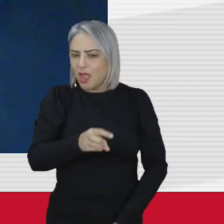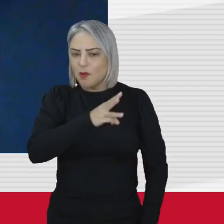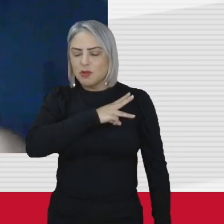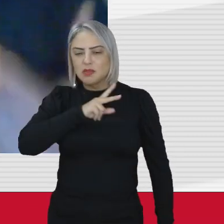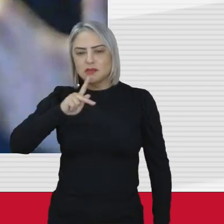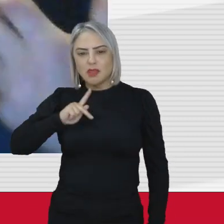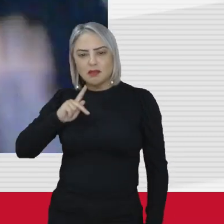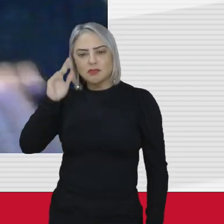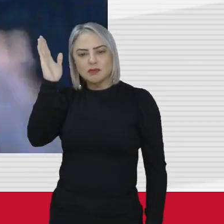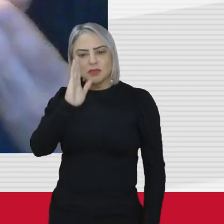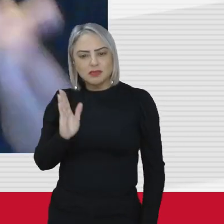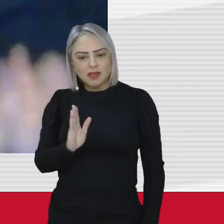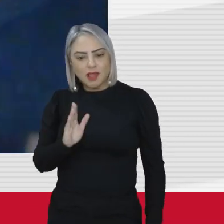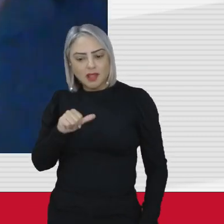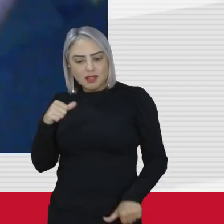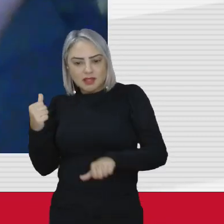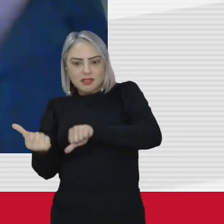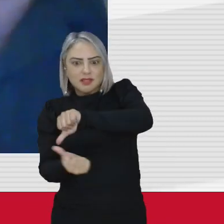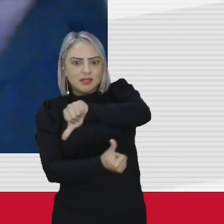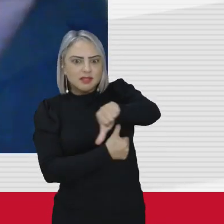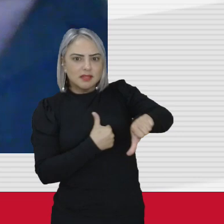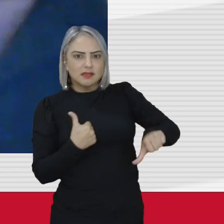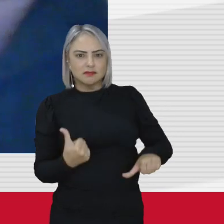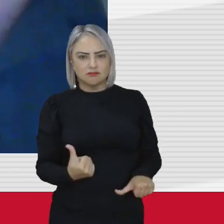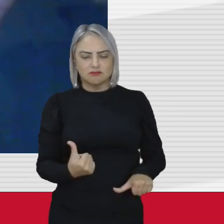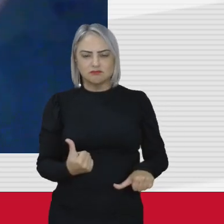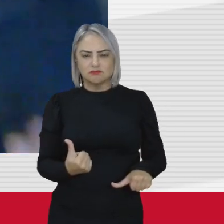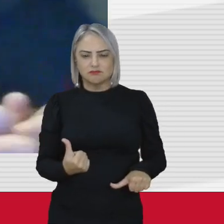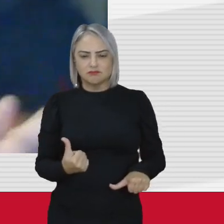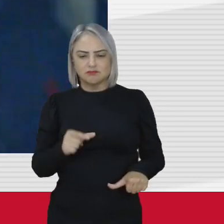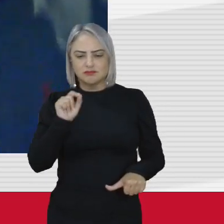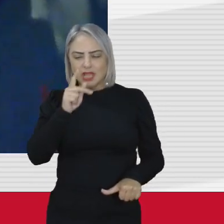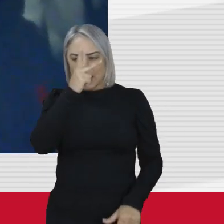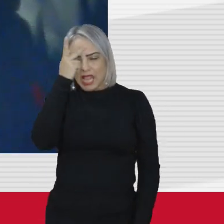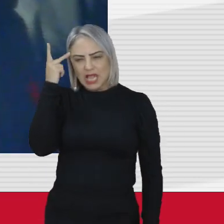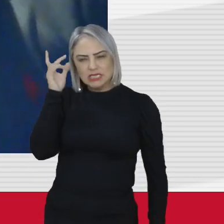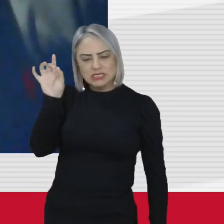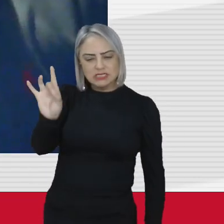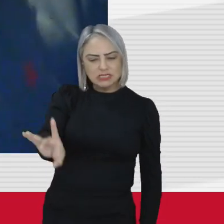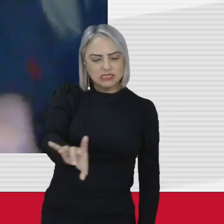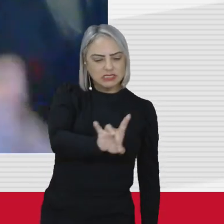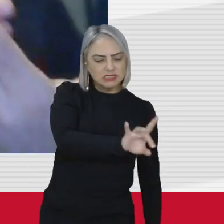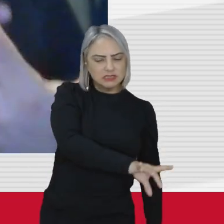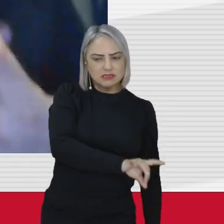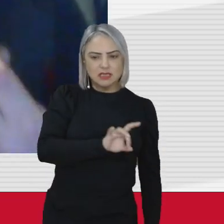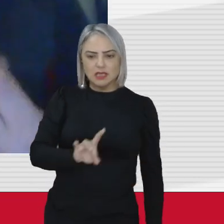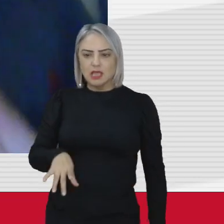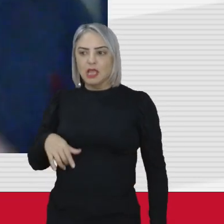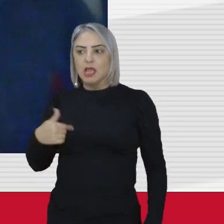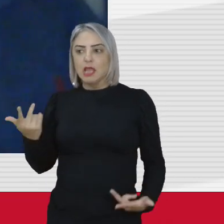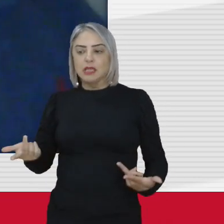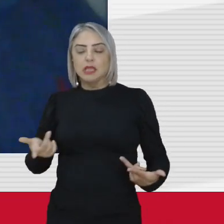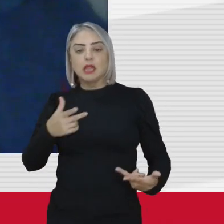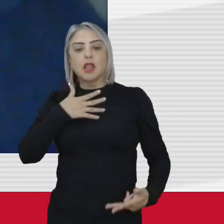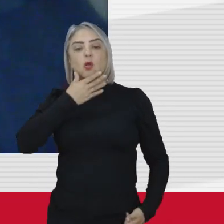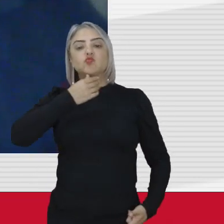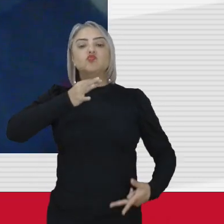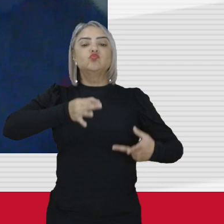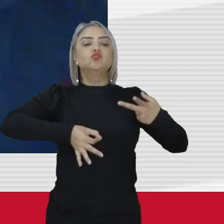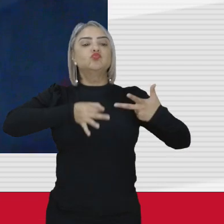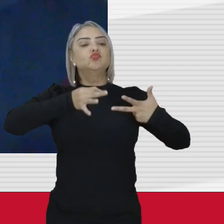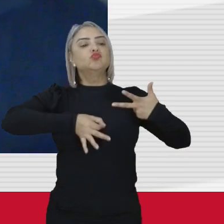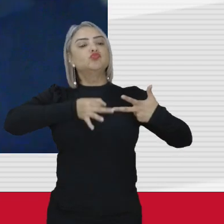brasileiro como nós temos que transformar essas pessoas que exercem a magistratura